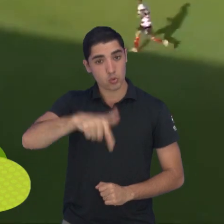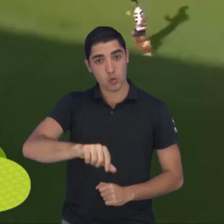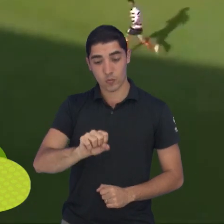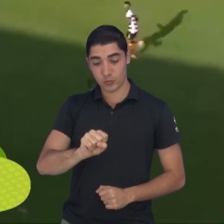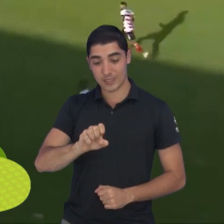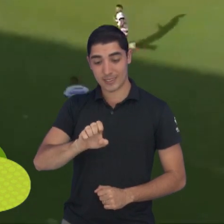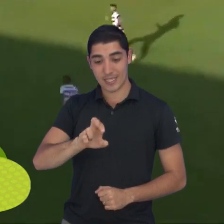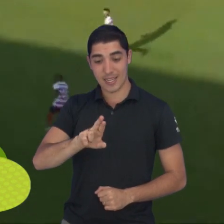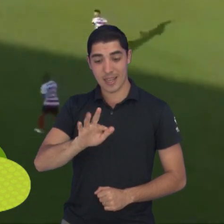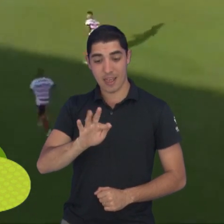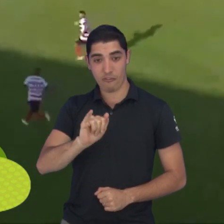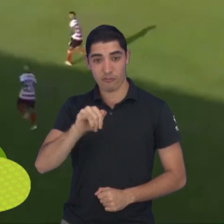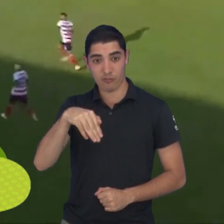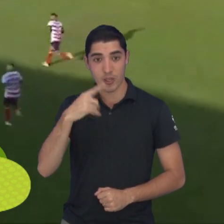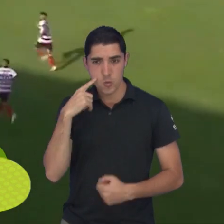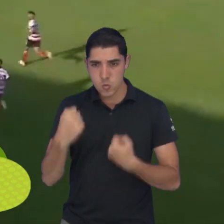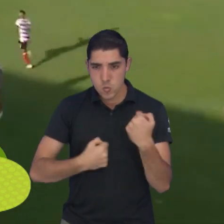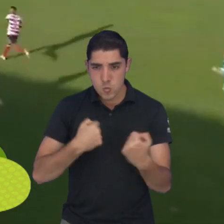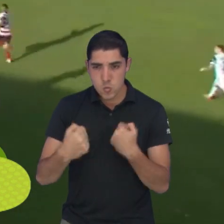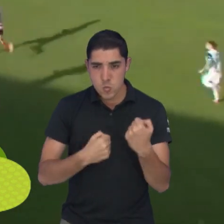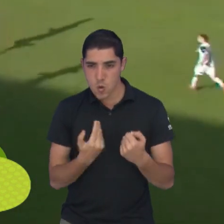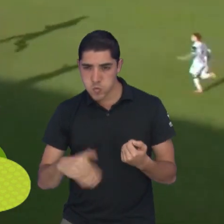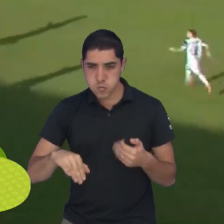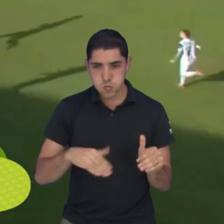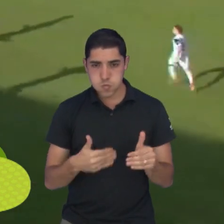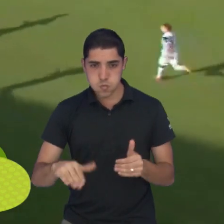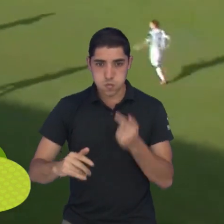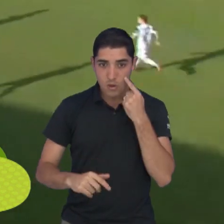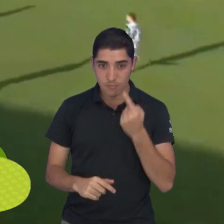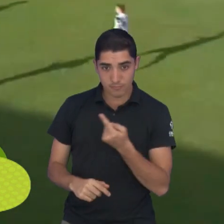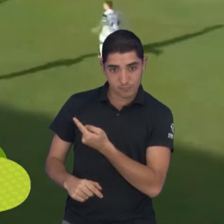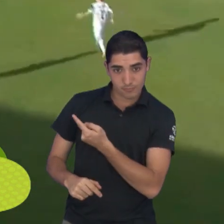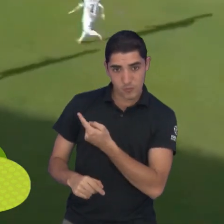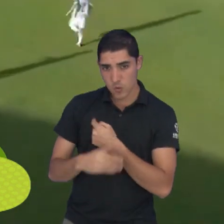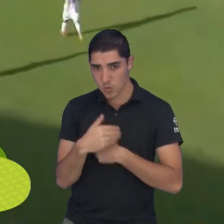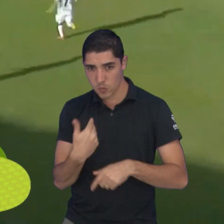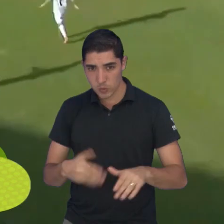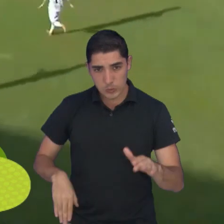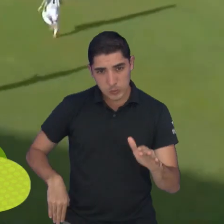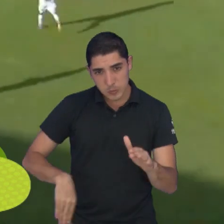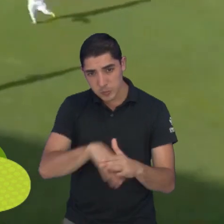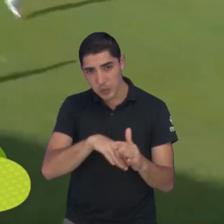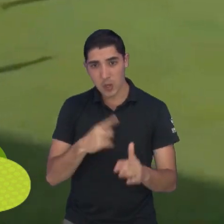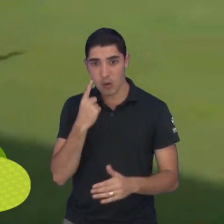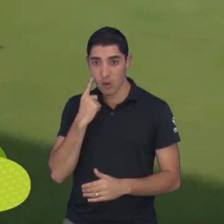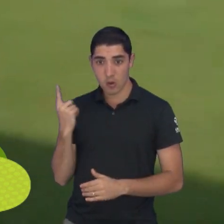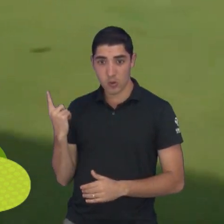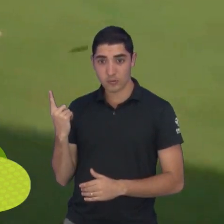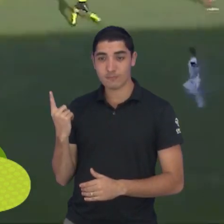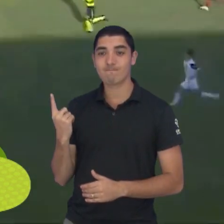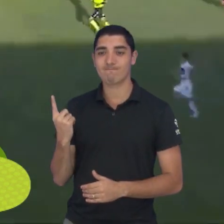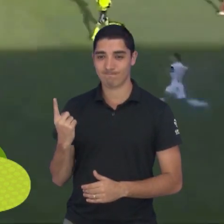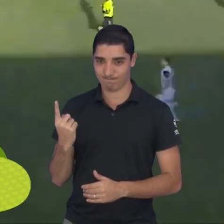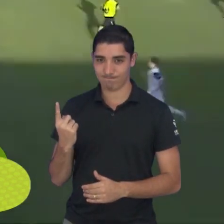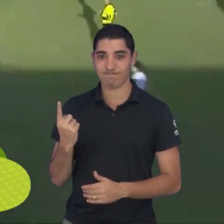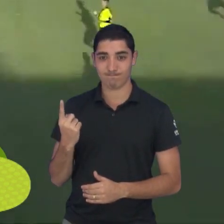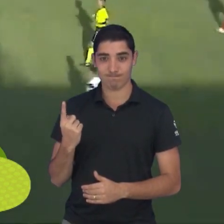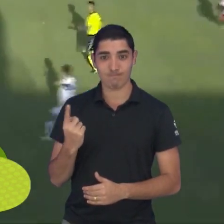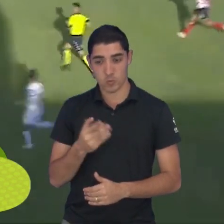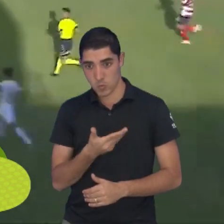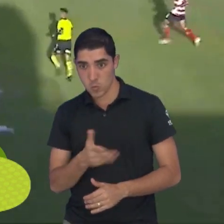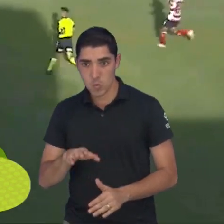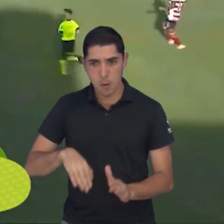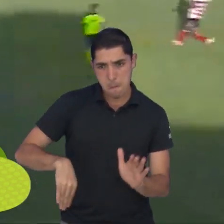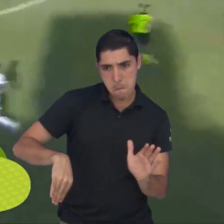Serafim. Na principal jogada, era o camisa 11, que foi trazendo da esquerda para o meio e bateu da entrada da área. A bola também